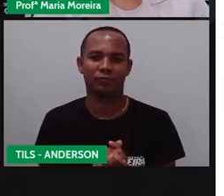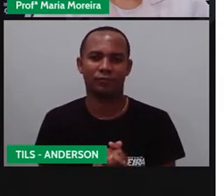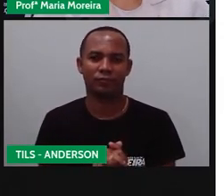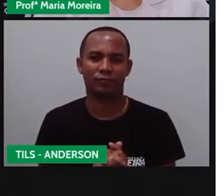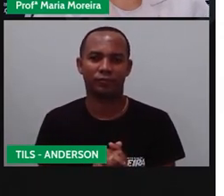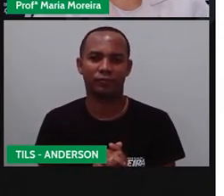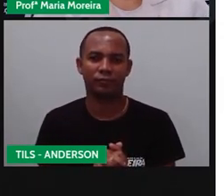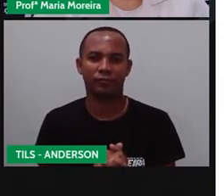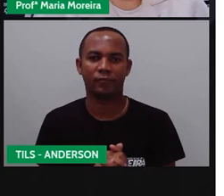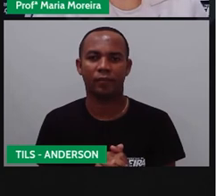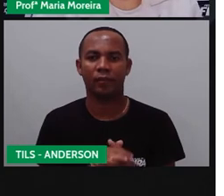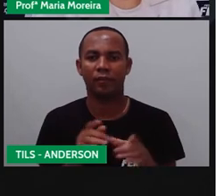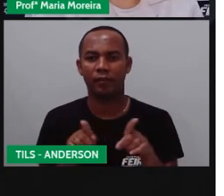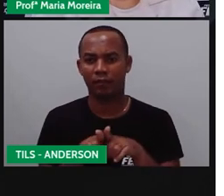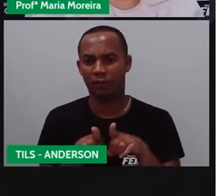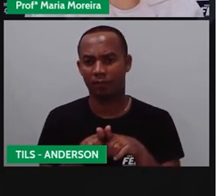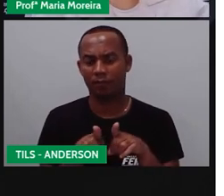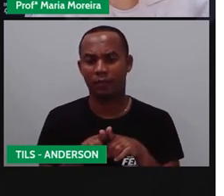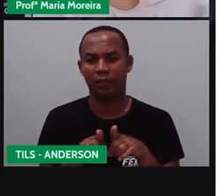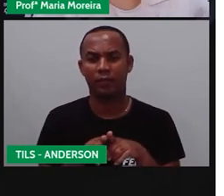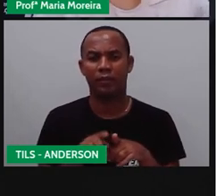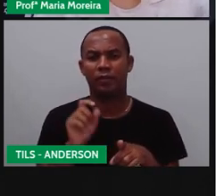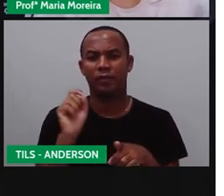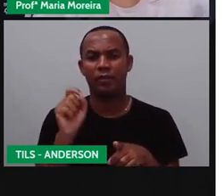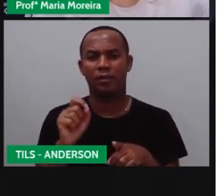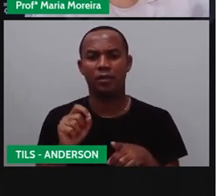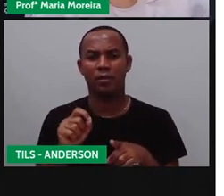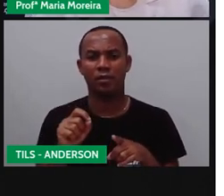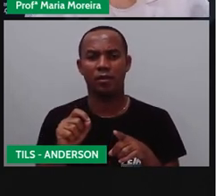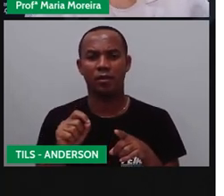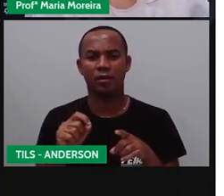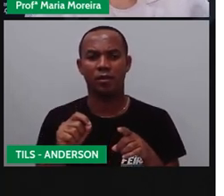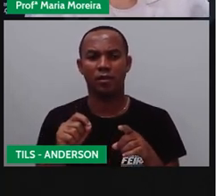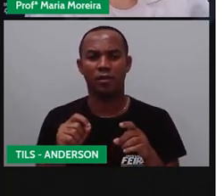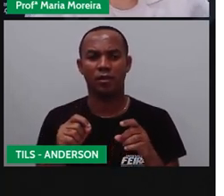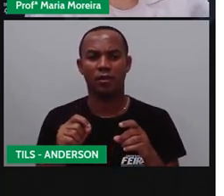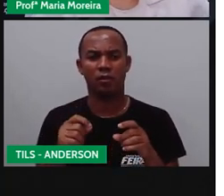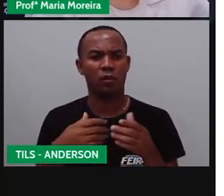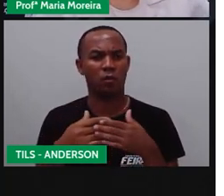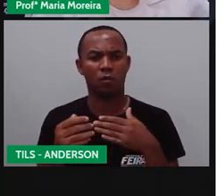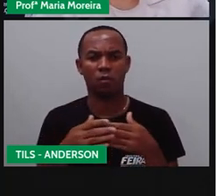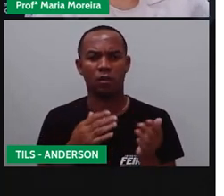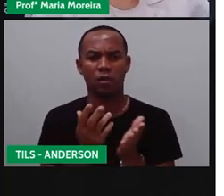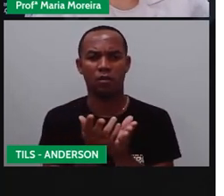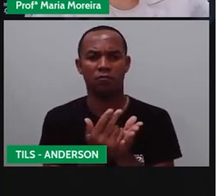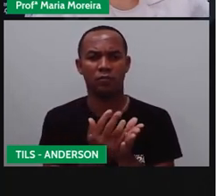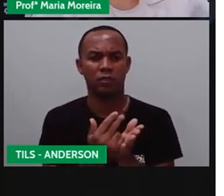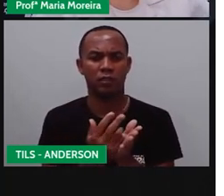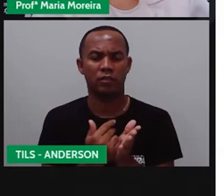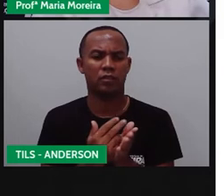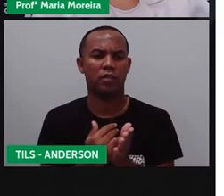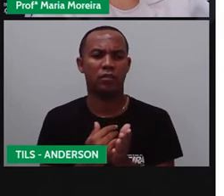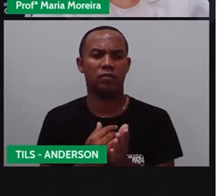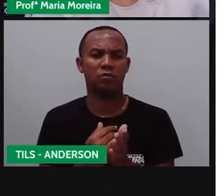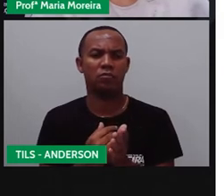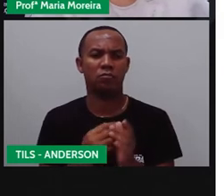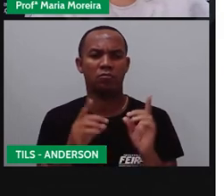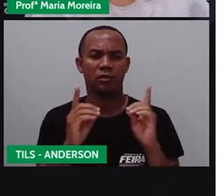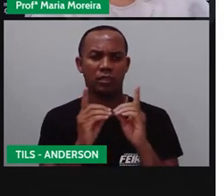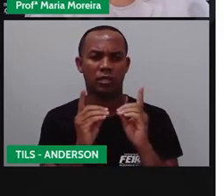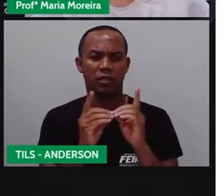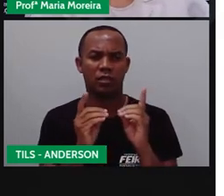Bom, assim como elas, né? As placas de trânsito. Quaisquer desenhos, figuras, imagens, símbolos, dança,